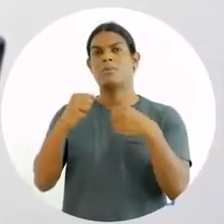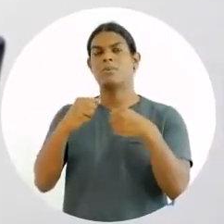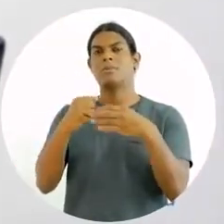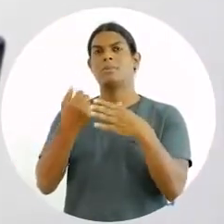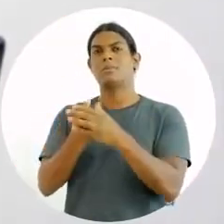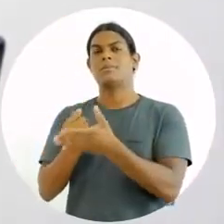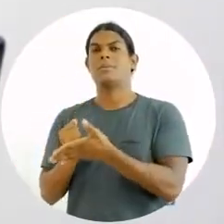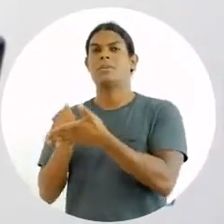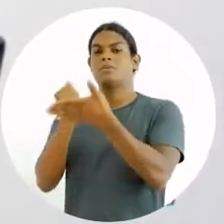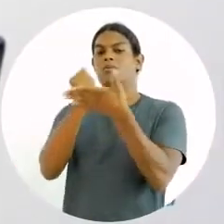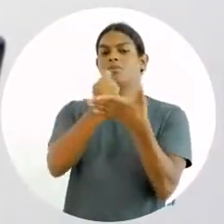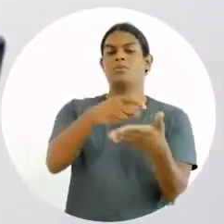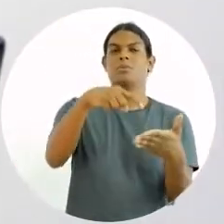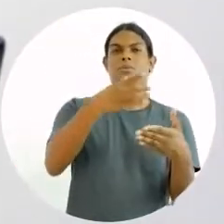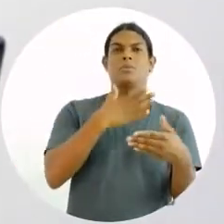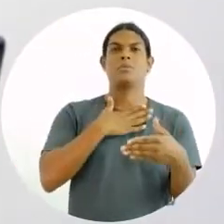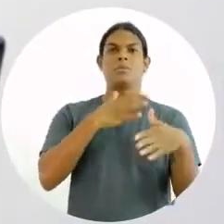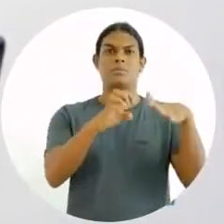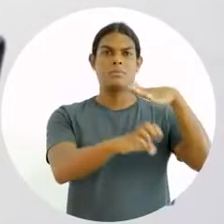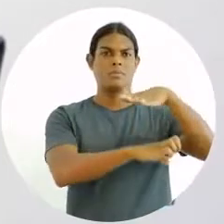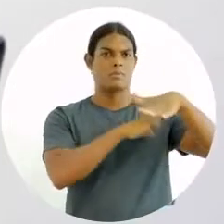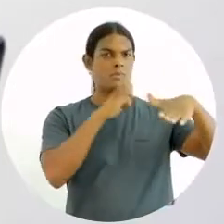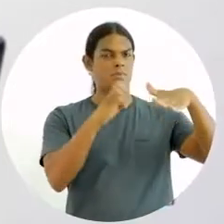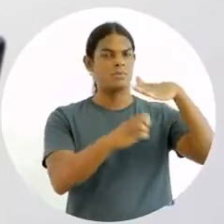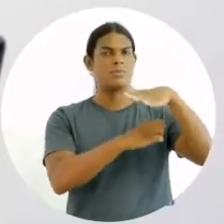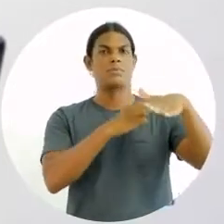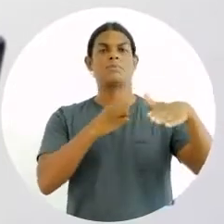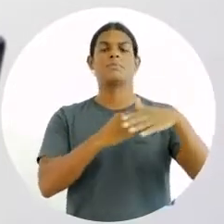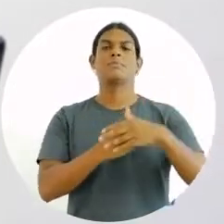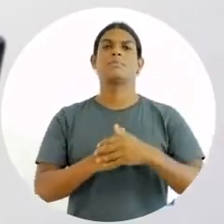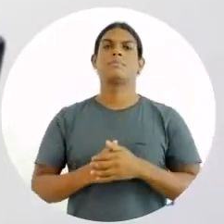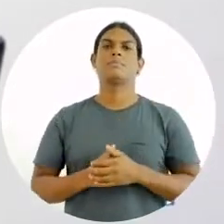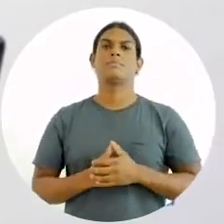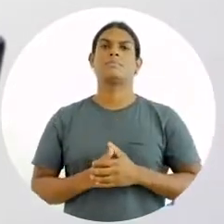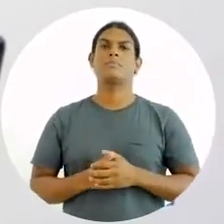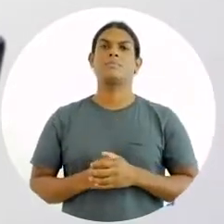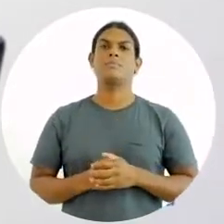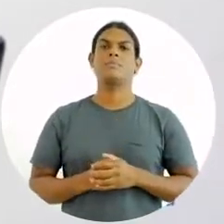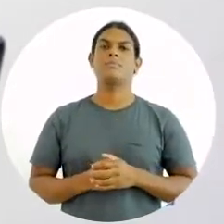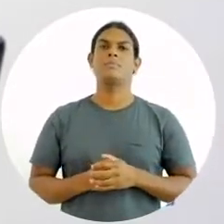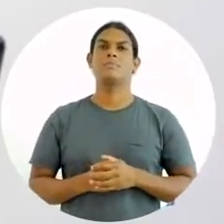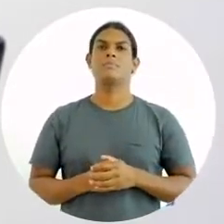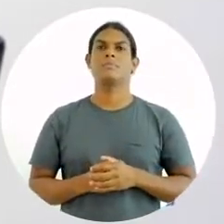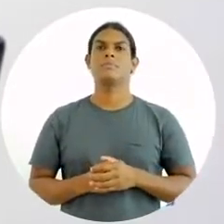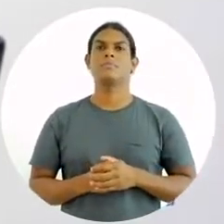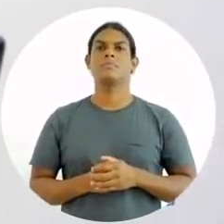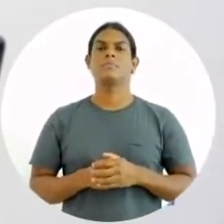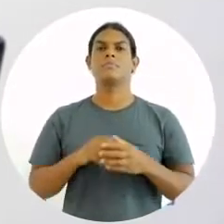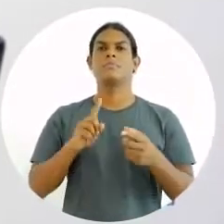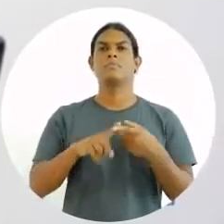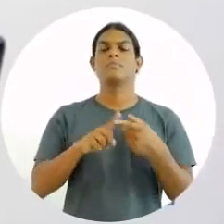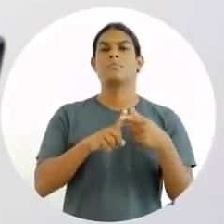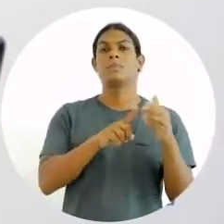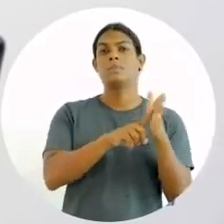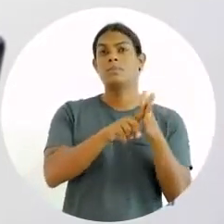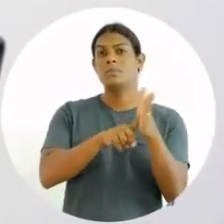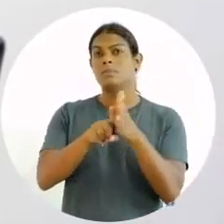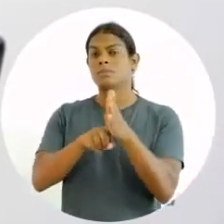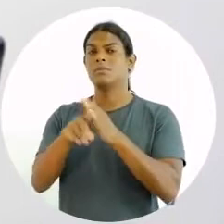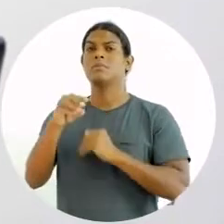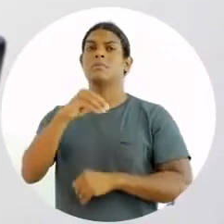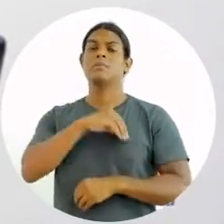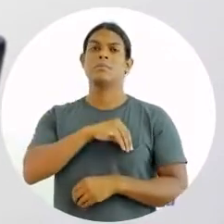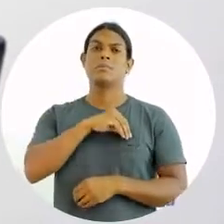valor à minha organização. Eu vou trazer um novo talento para a minha empresa. E, por exemplo, pesquisa de salários e